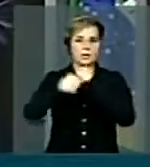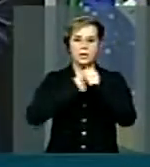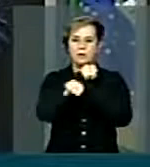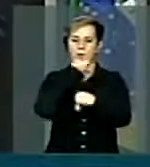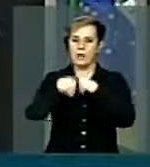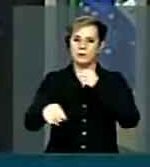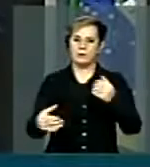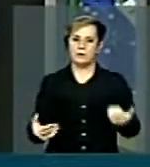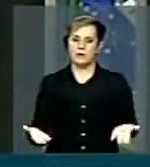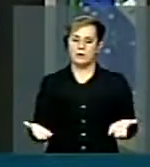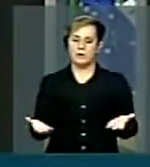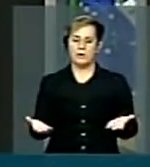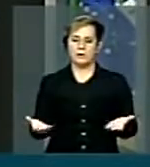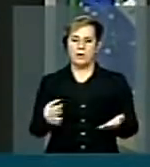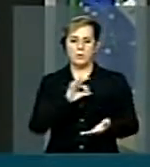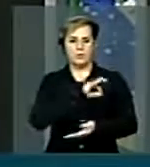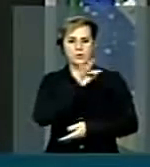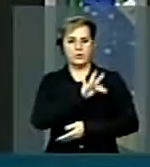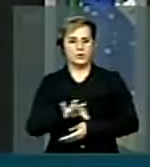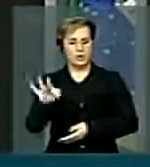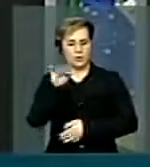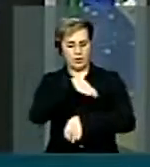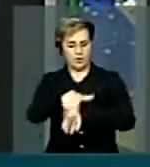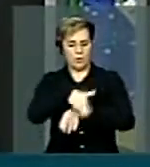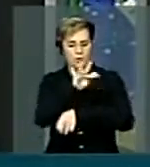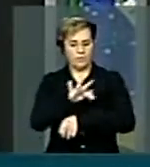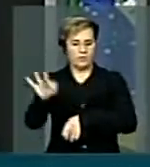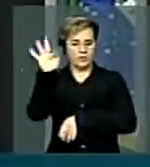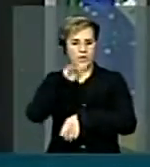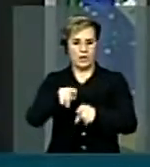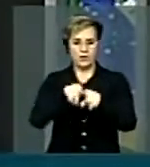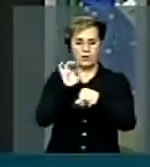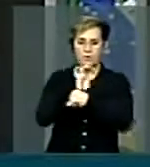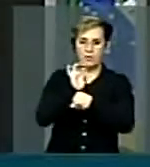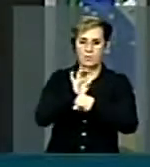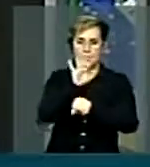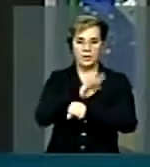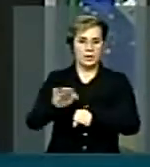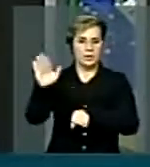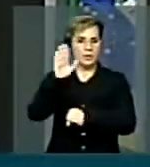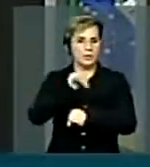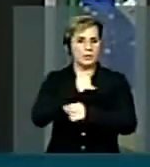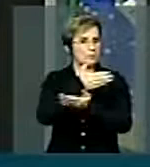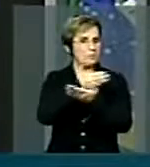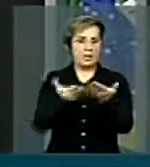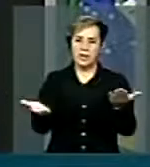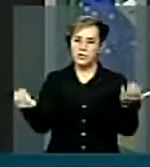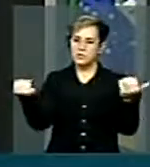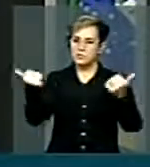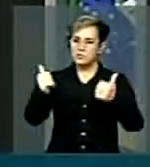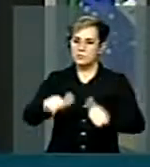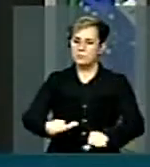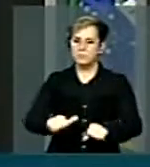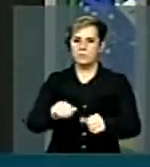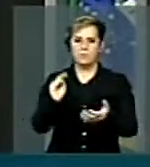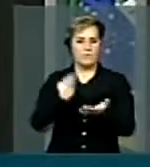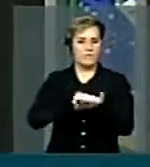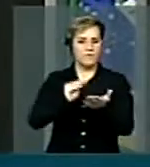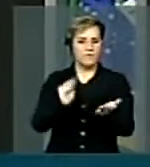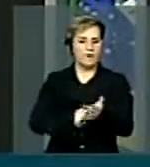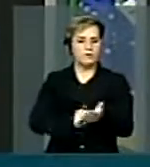porque a Polícia Rodoviária Federal e as Polícias Rodoviárias Estaduais estão desaparelhadas. Pela mesma